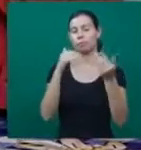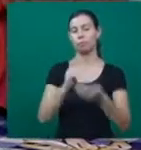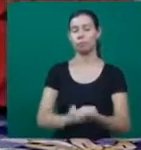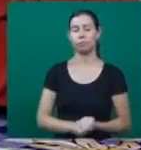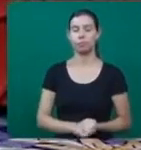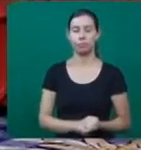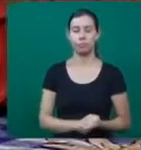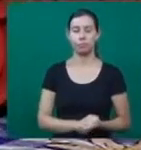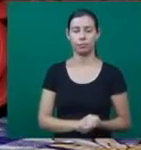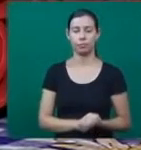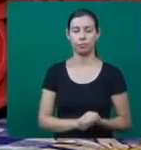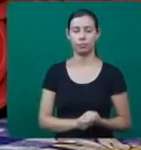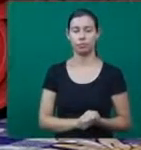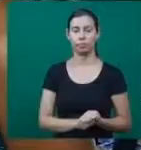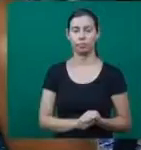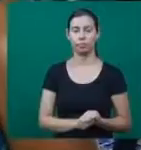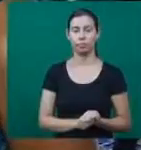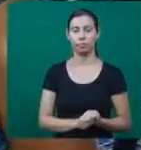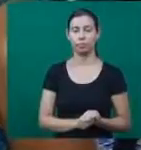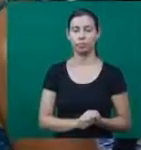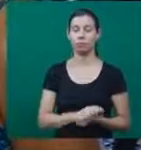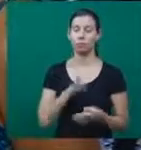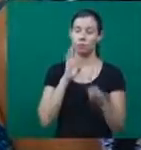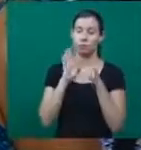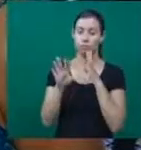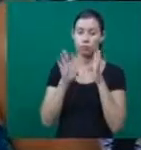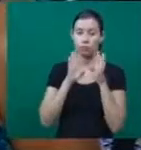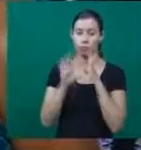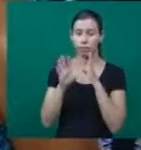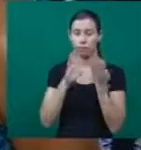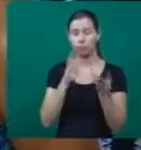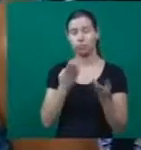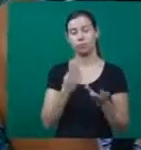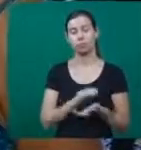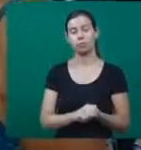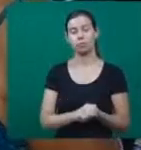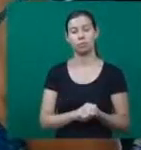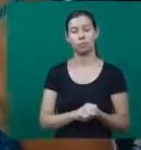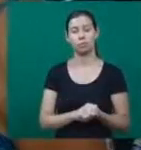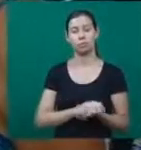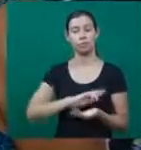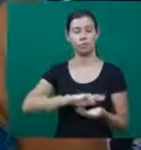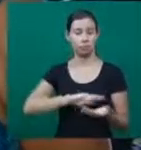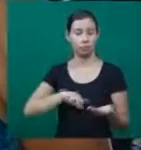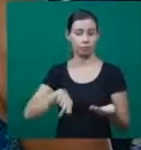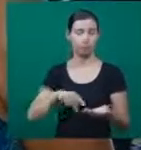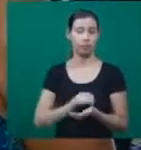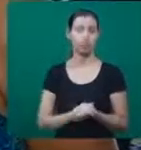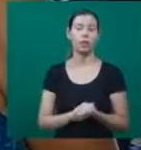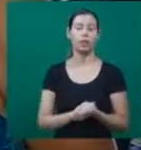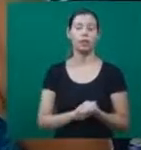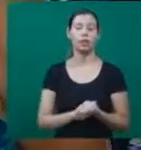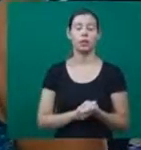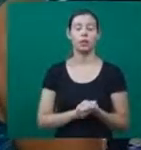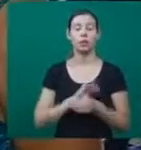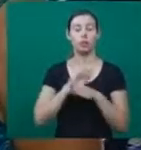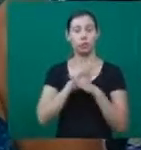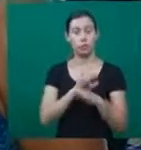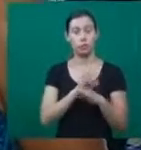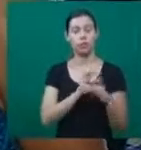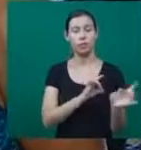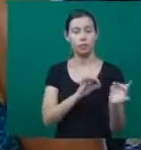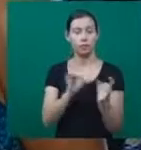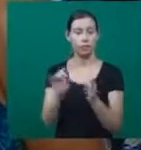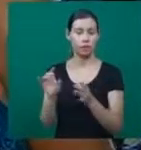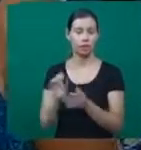aprimorou as técnicas. Fico mais observando as redes sociais, Facebook, sites que divulgam as